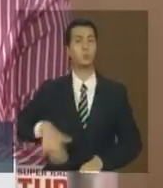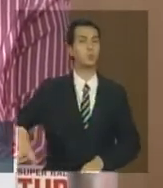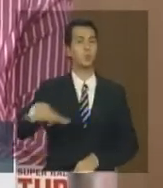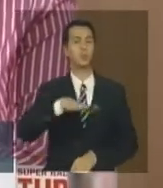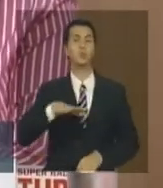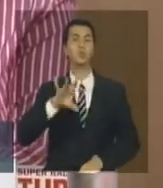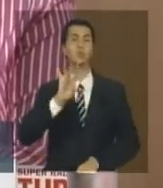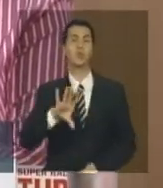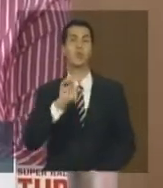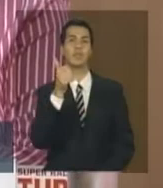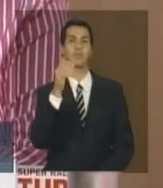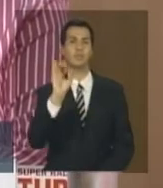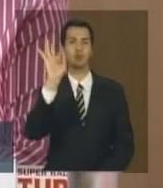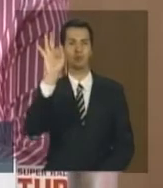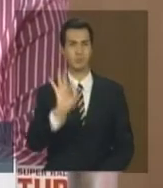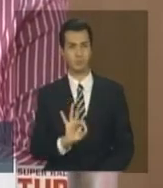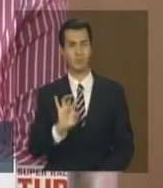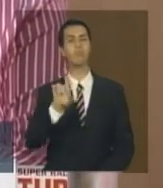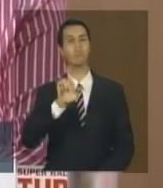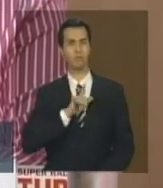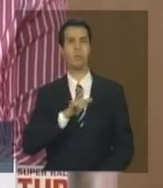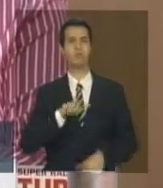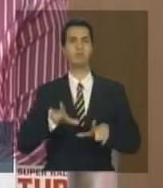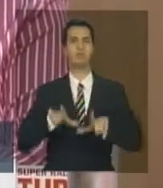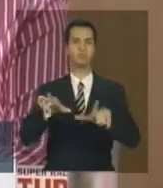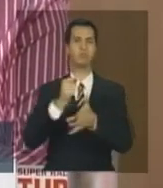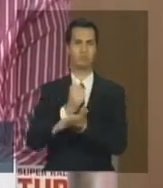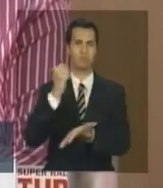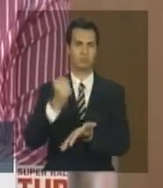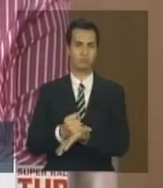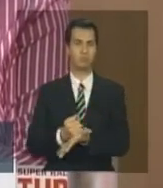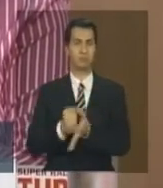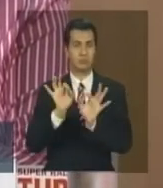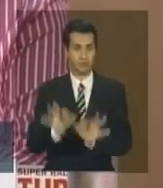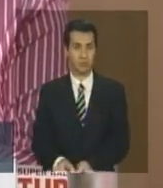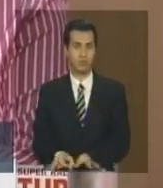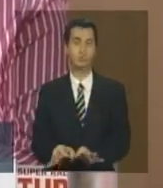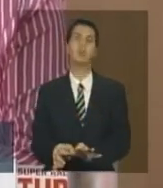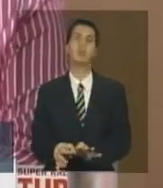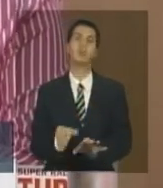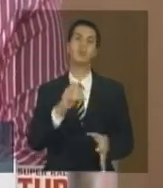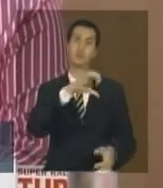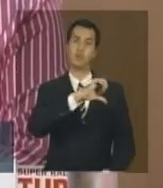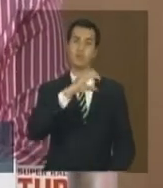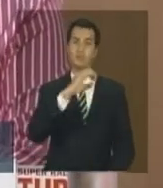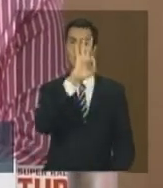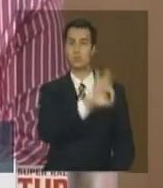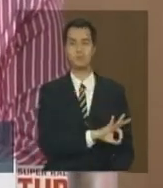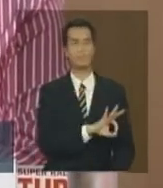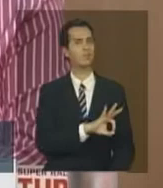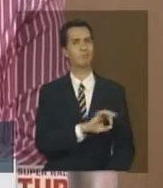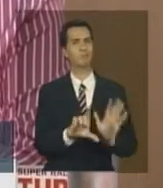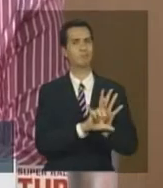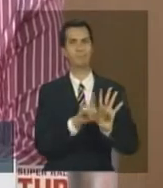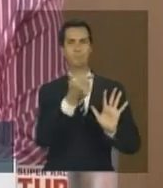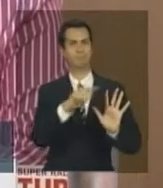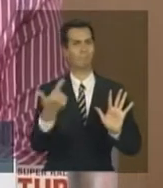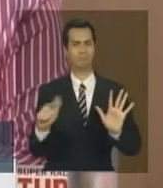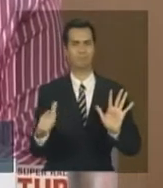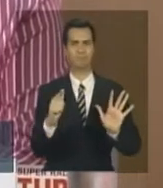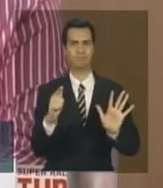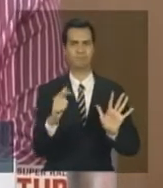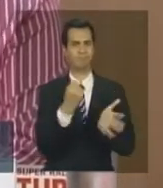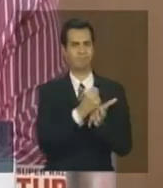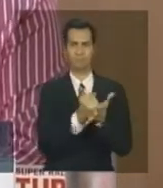associados a autorizações, cerca de 10% de supressão de vegetação, o resto era tudo ilegal. Então, é esse